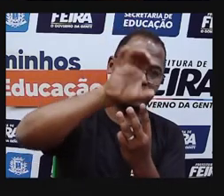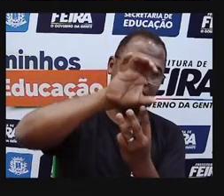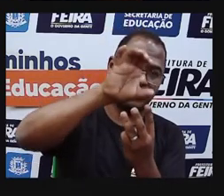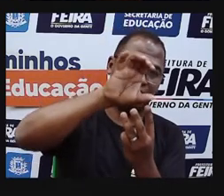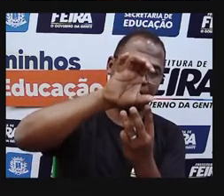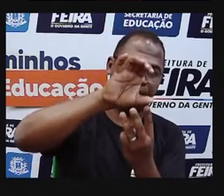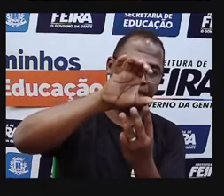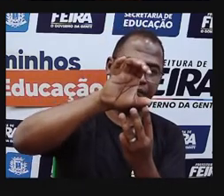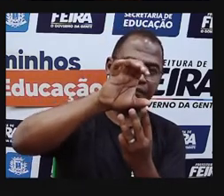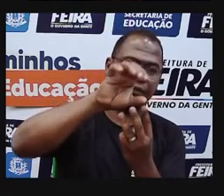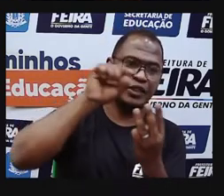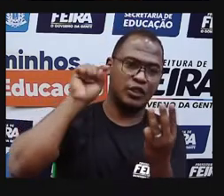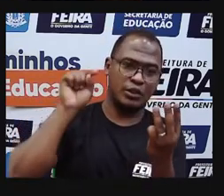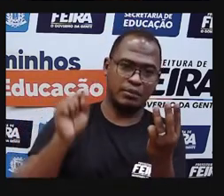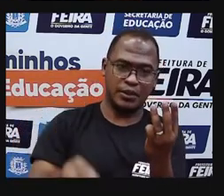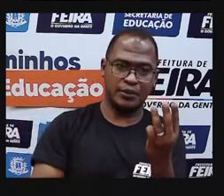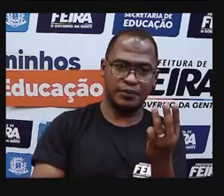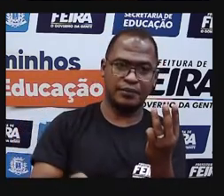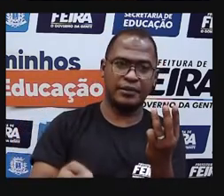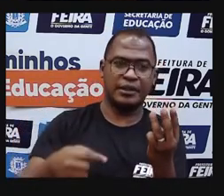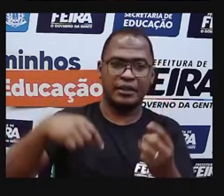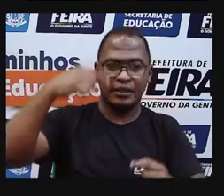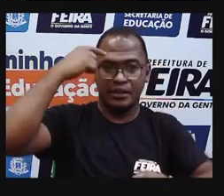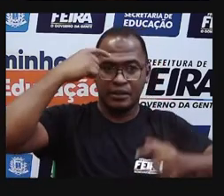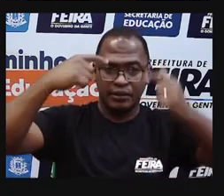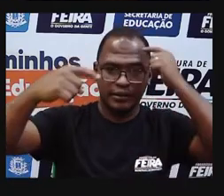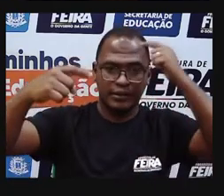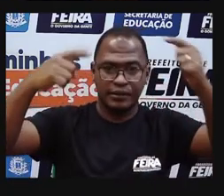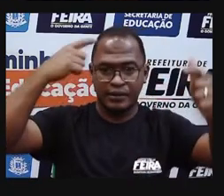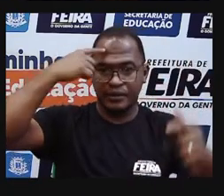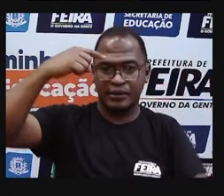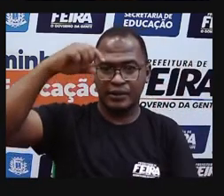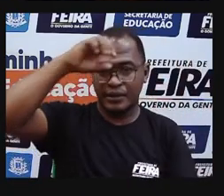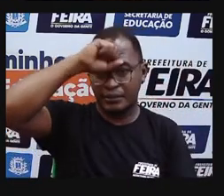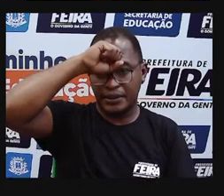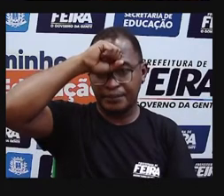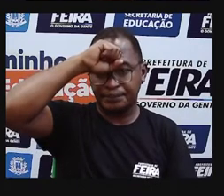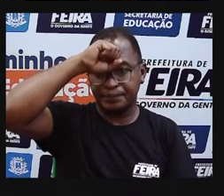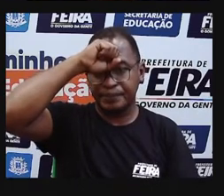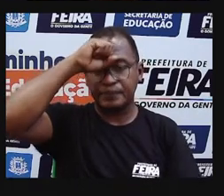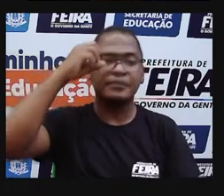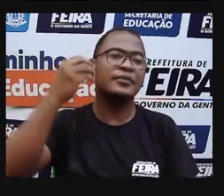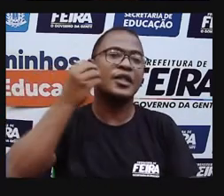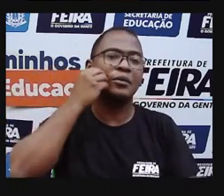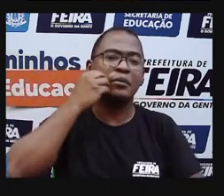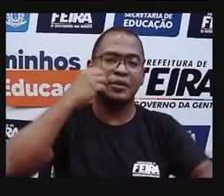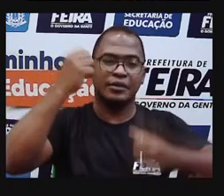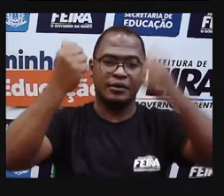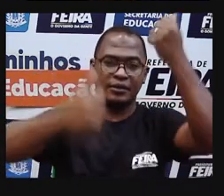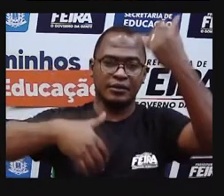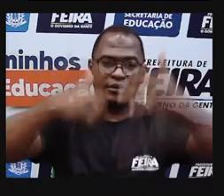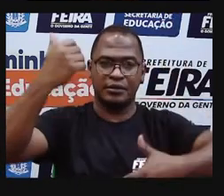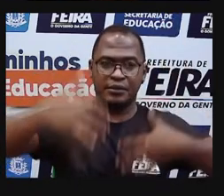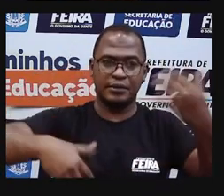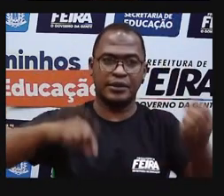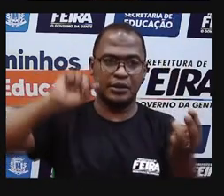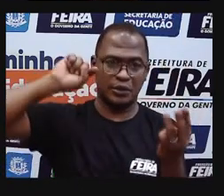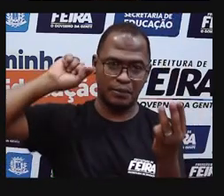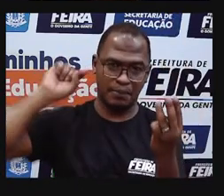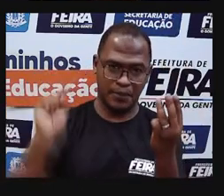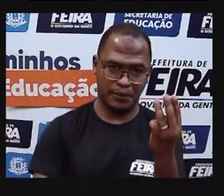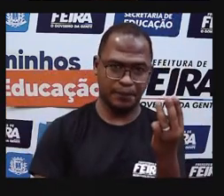agora a gente vai fazer a revisão, a revisão não. A gente vai apresentar pra vocês a classe dos